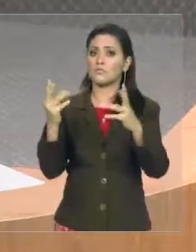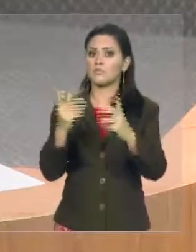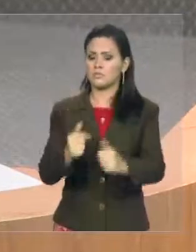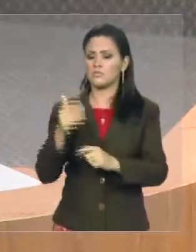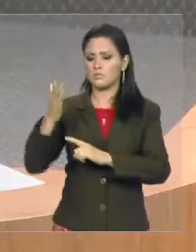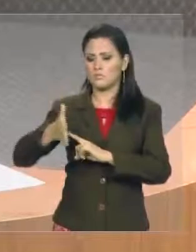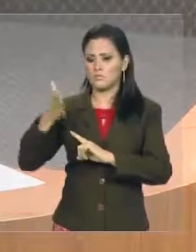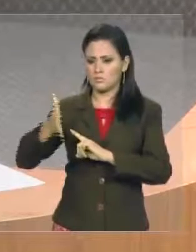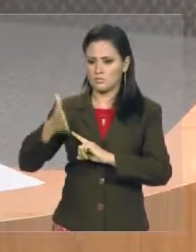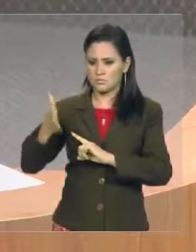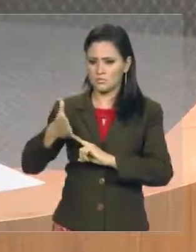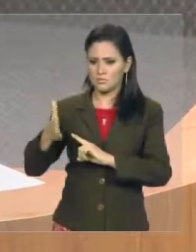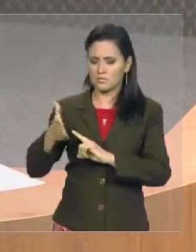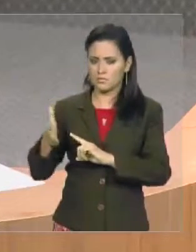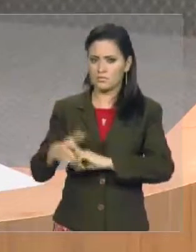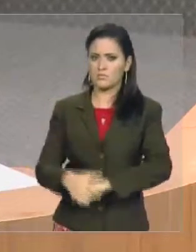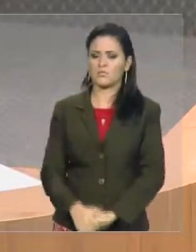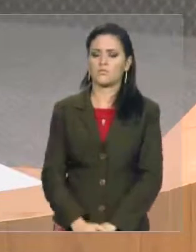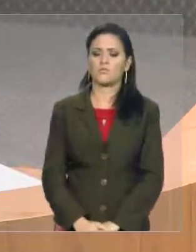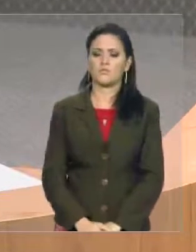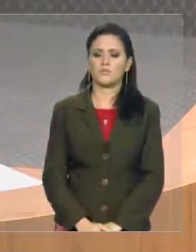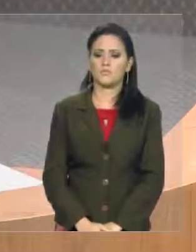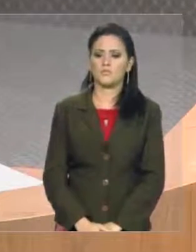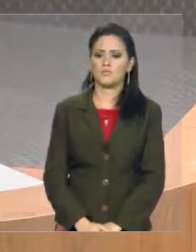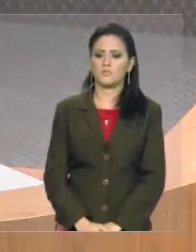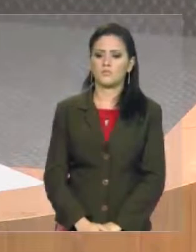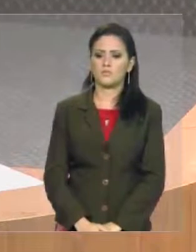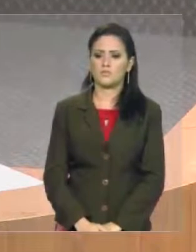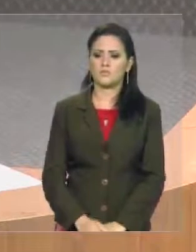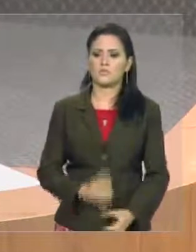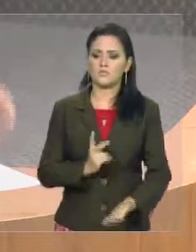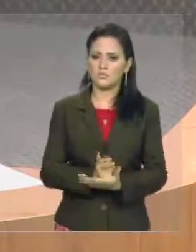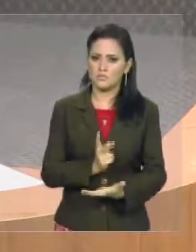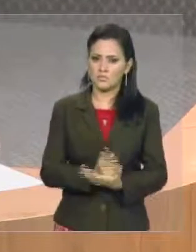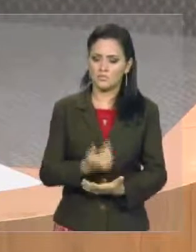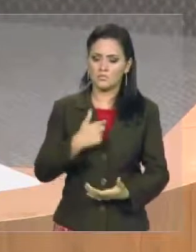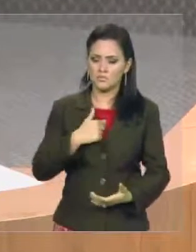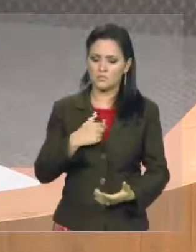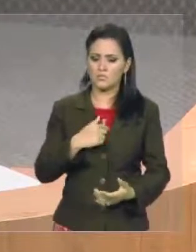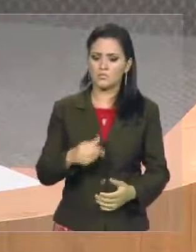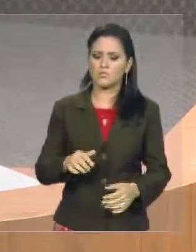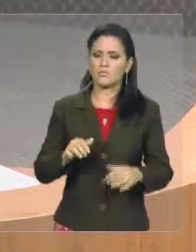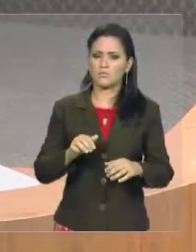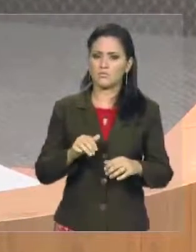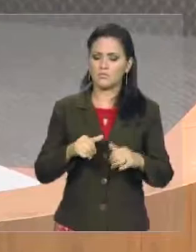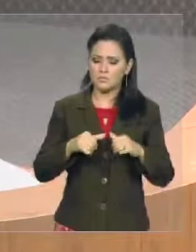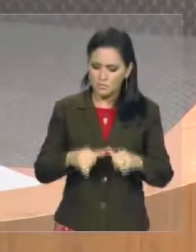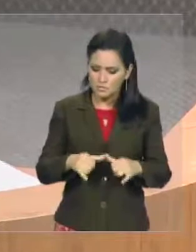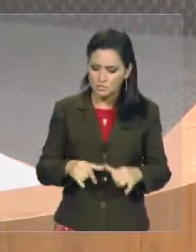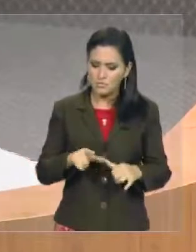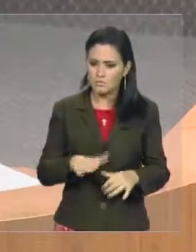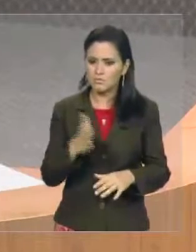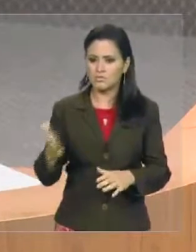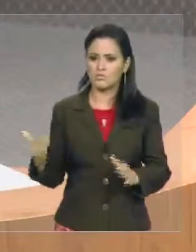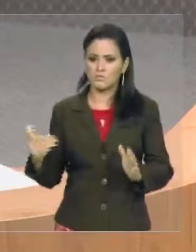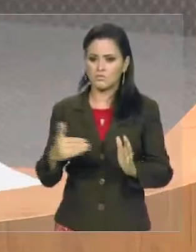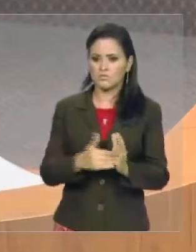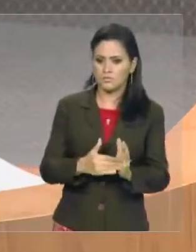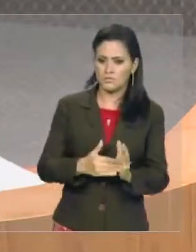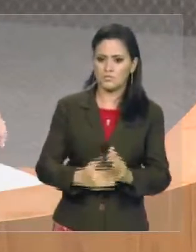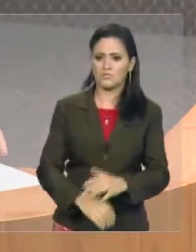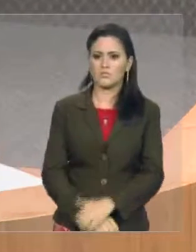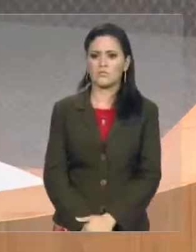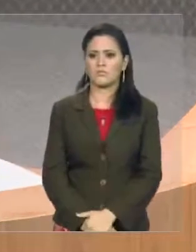Todos. São dos últimos a sair. Todas as vezes são dos últimos a esvaziar a sessão desta casa. Então fica aqui o meu, minha